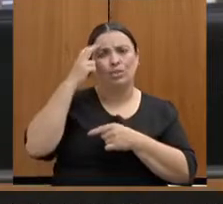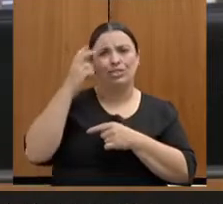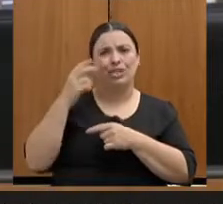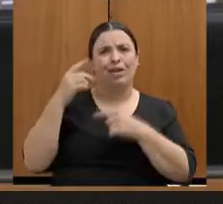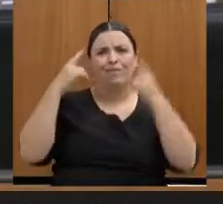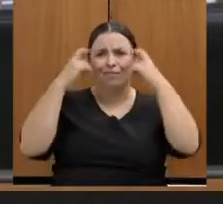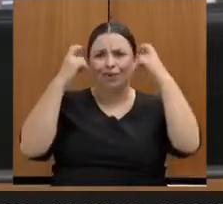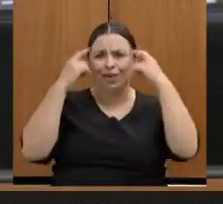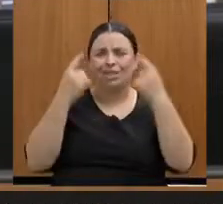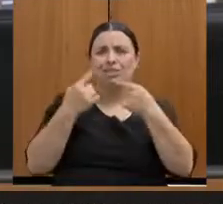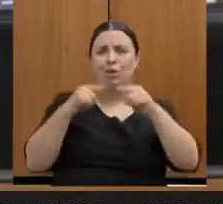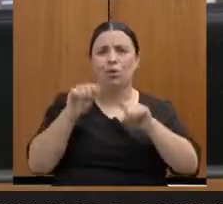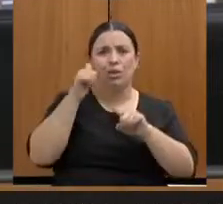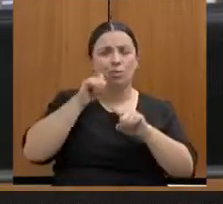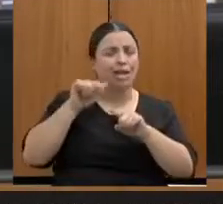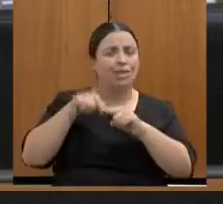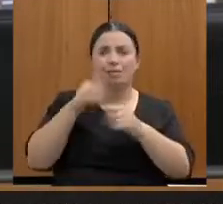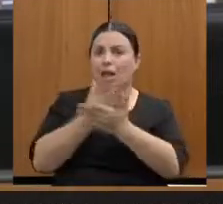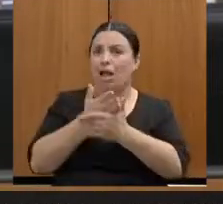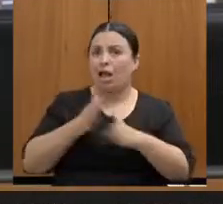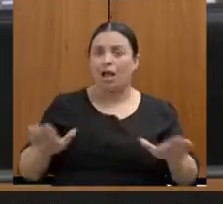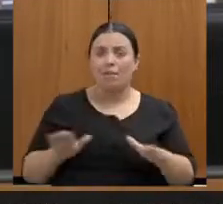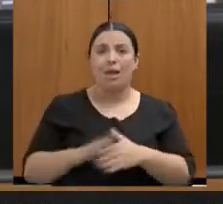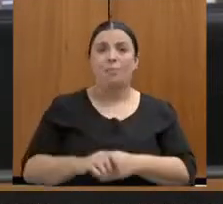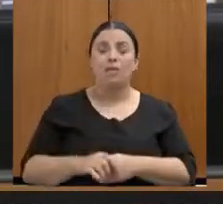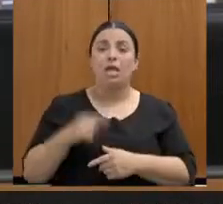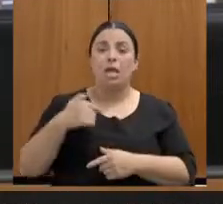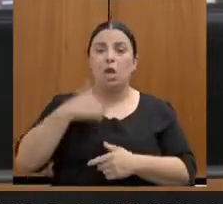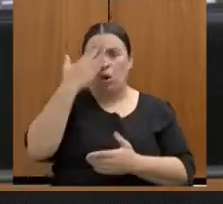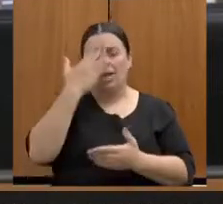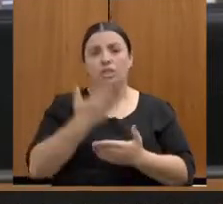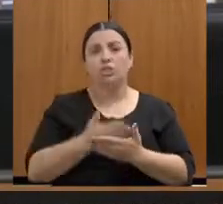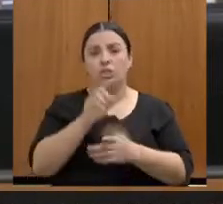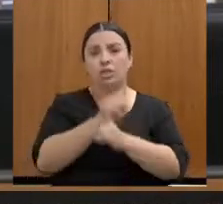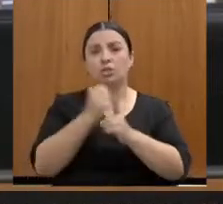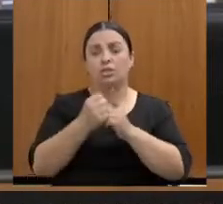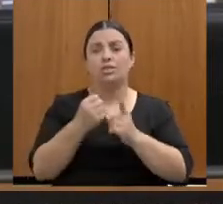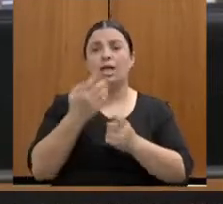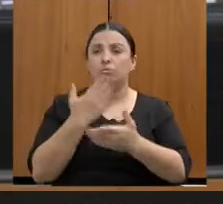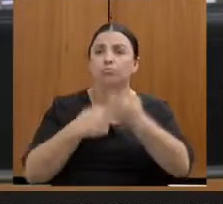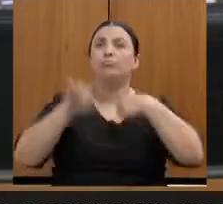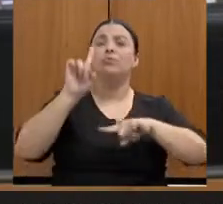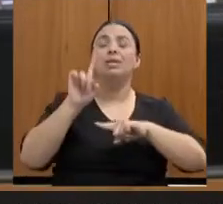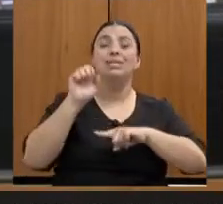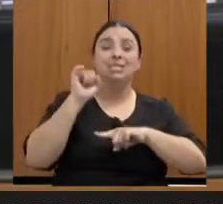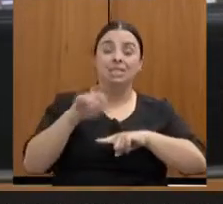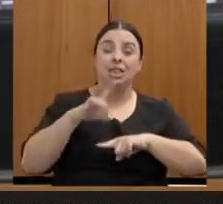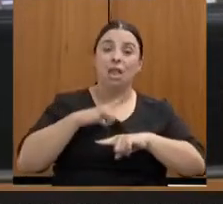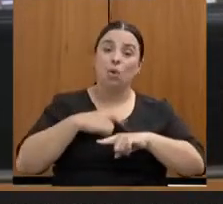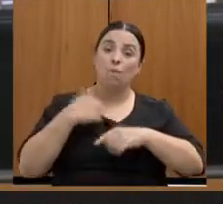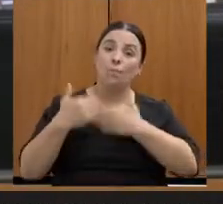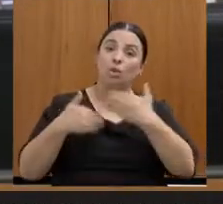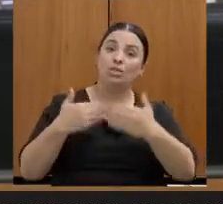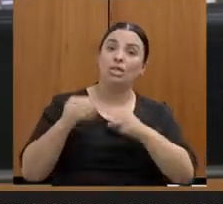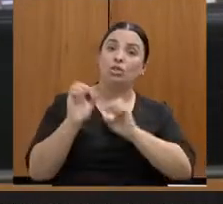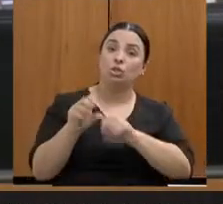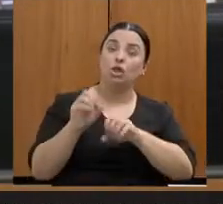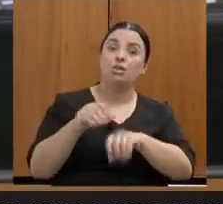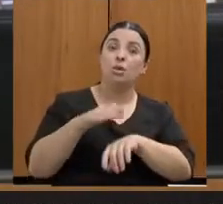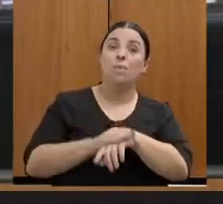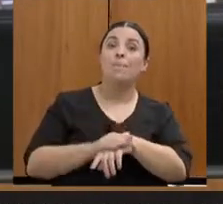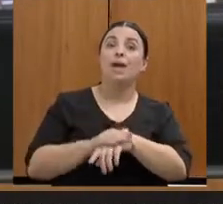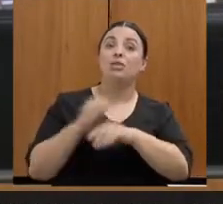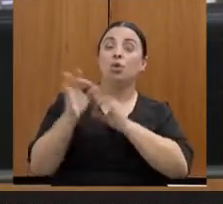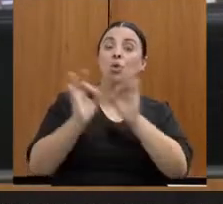acredito que ela, de fato, só será superada quando nós tivermos um processo de educação mais organizado, onde as pessoas